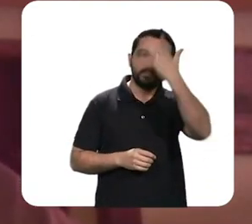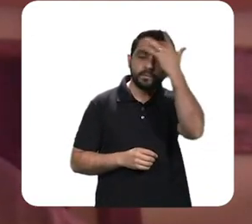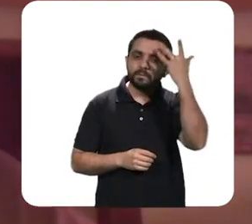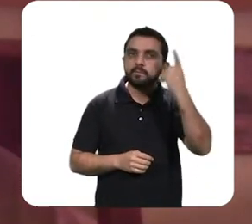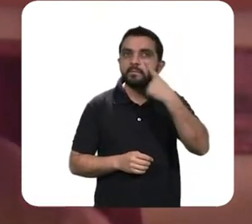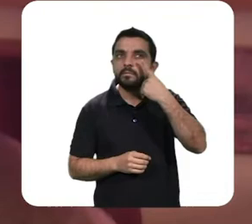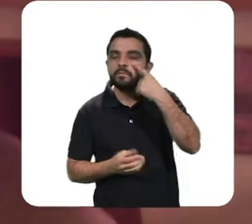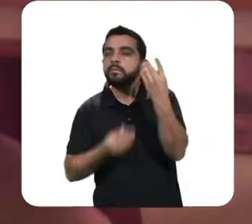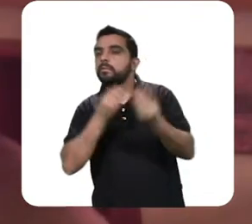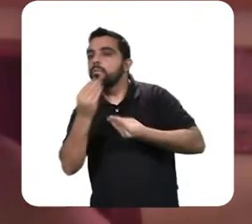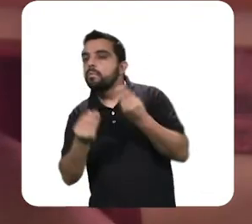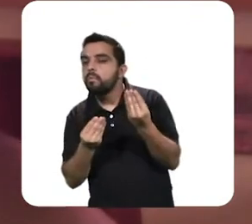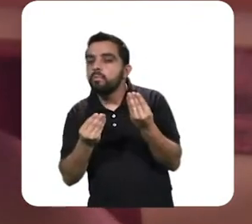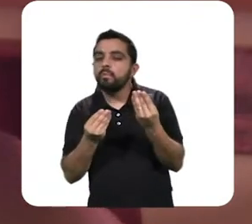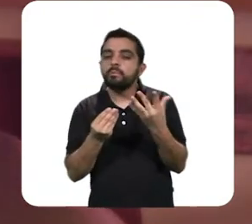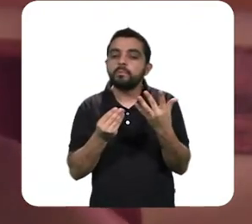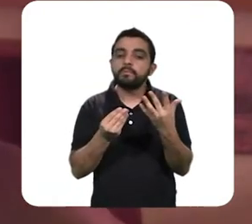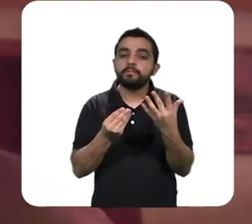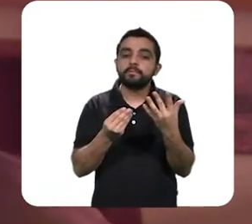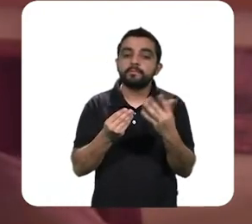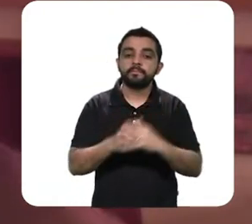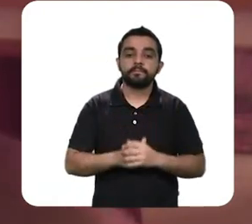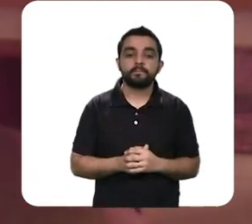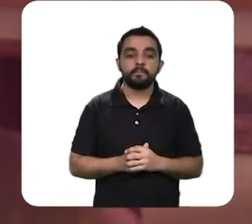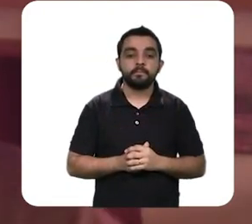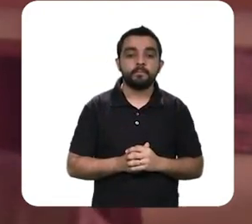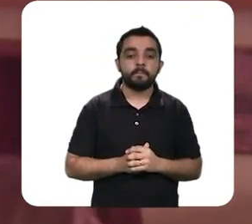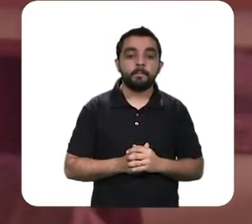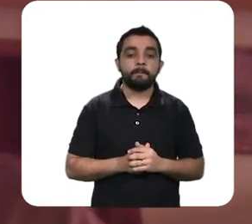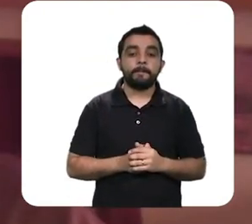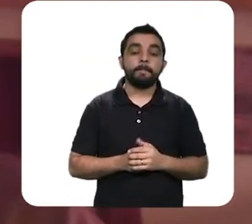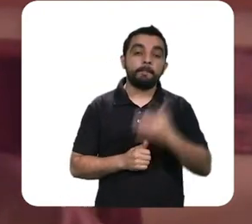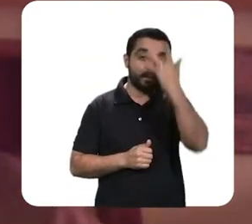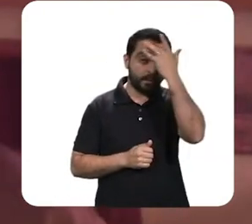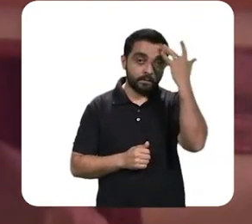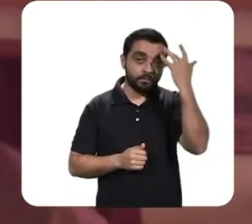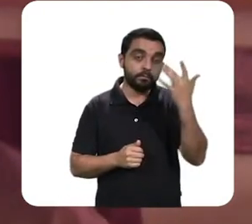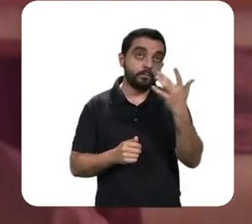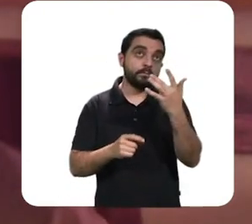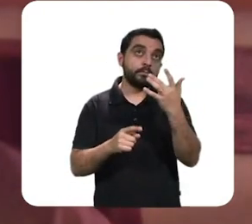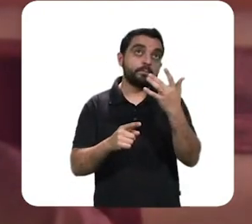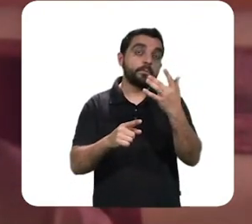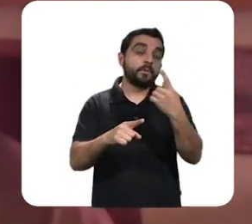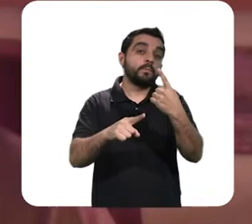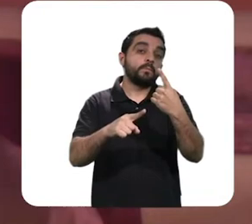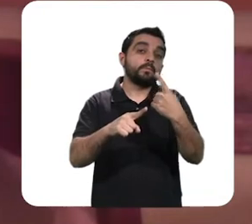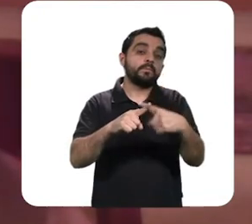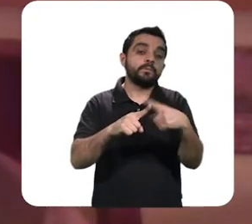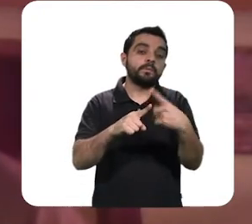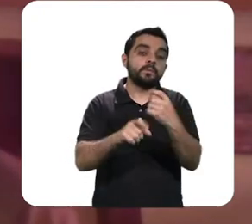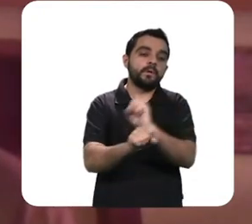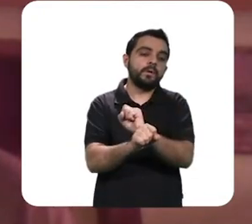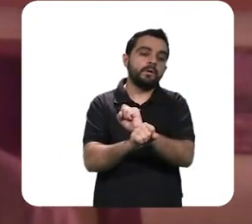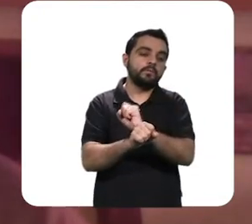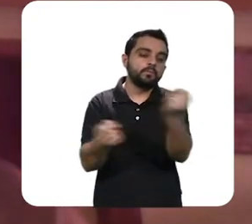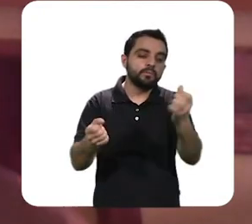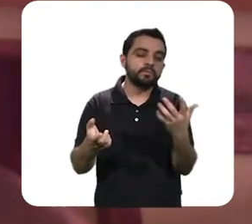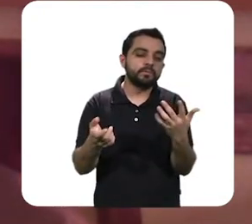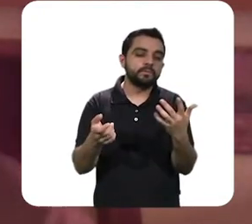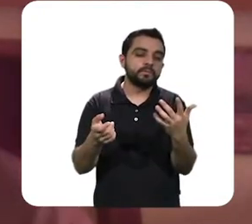falso dilema não se trata de salvar a economia voltando ao trabalho porque é impossível é danoso é